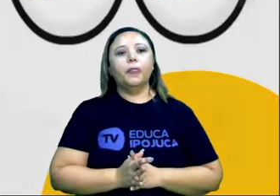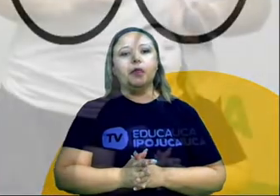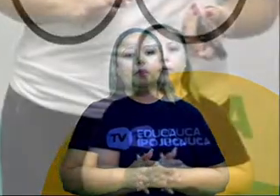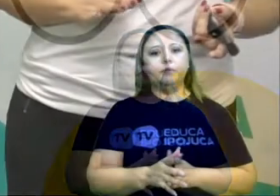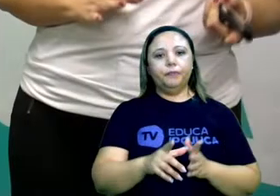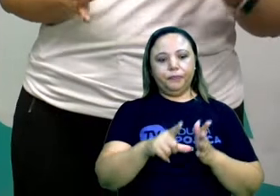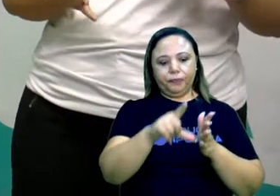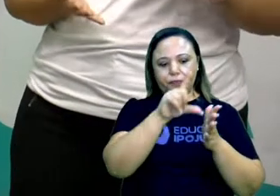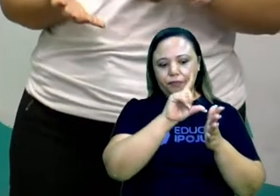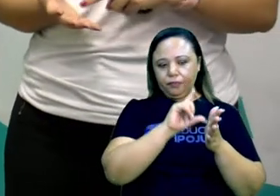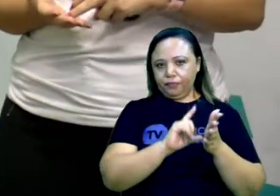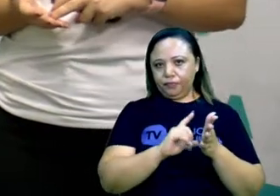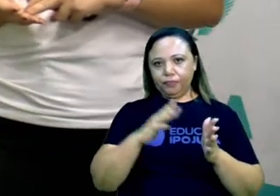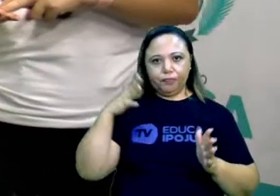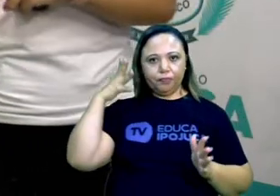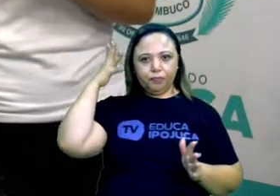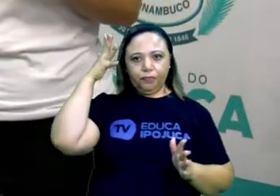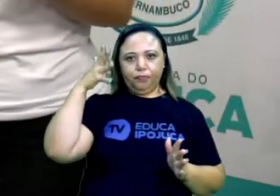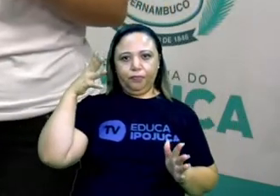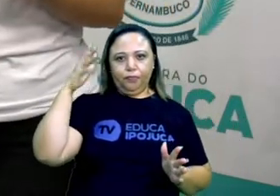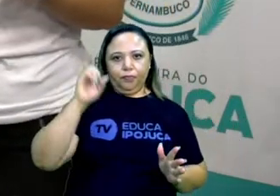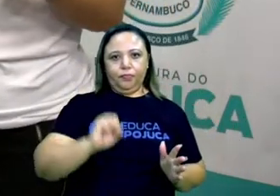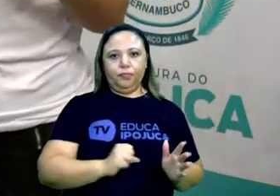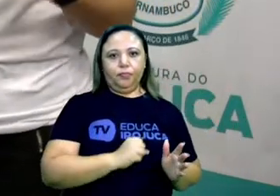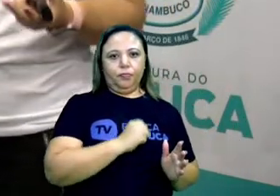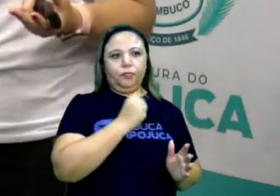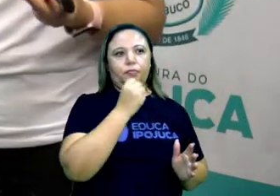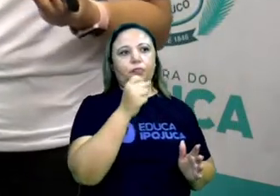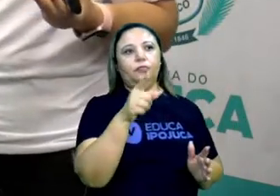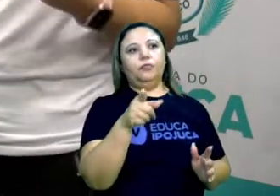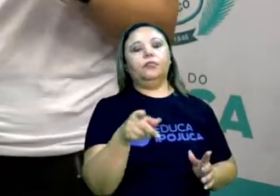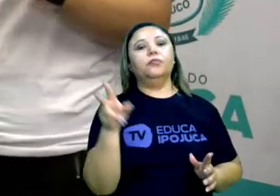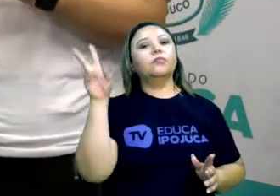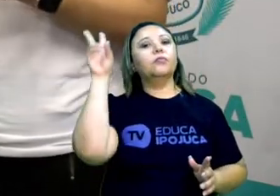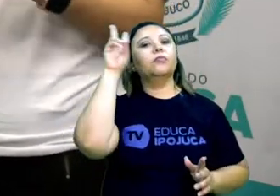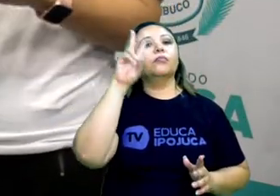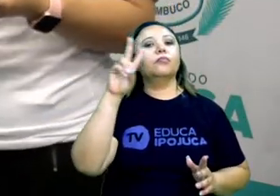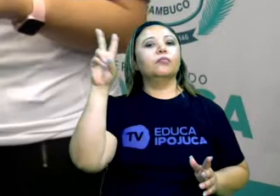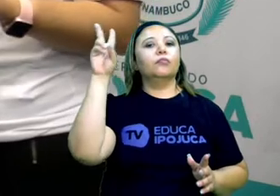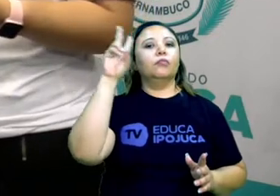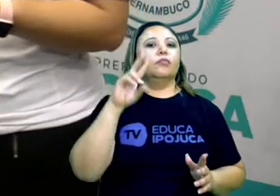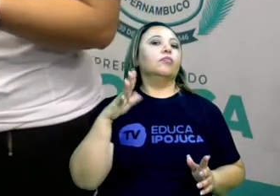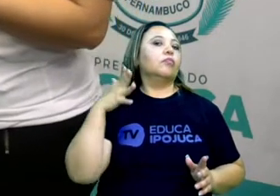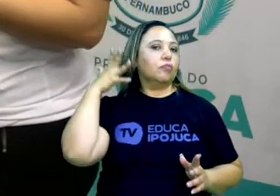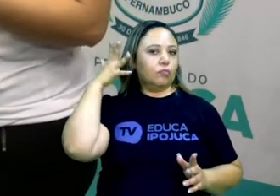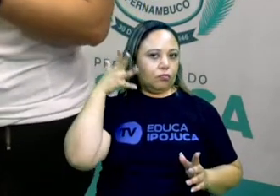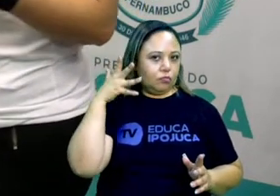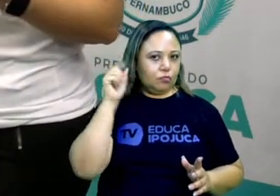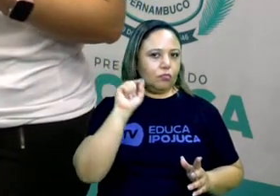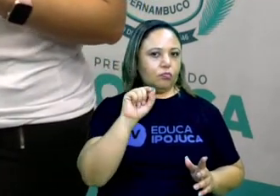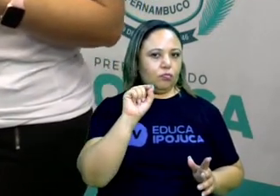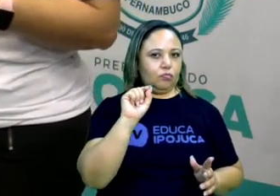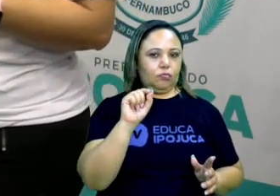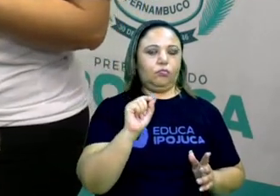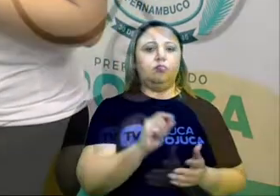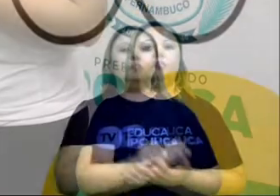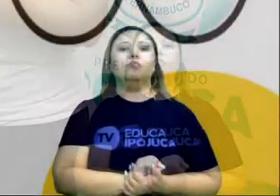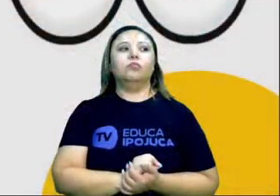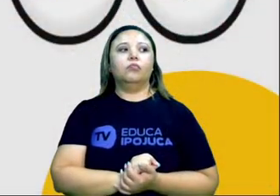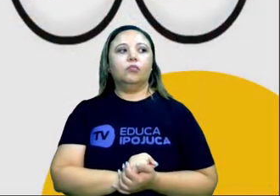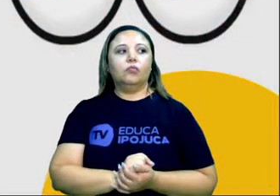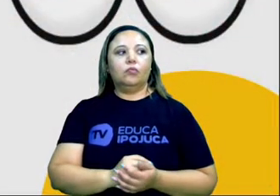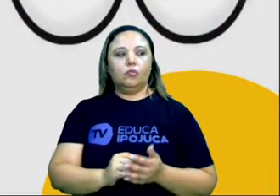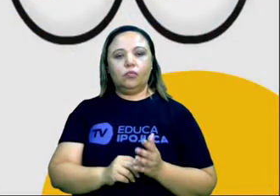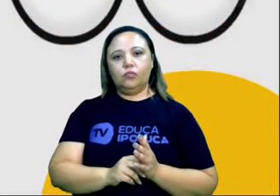Antes da gente falar de discurso de ódio, eu tenho que saber ou relembrar o que é um discurso, né? Então, vamos ver aqui o conceito.